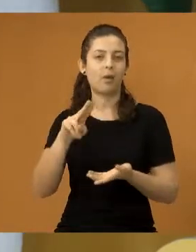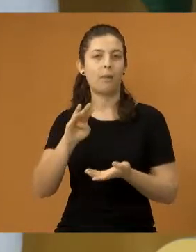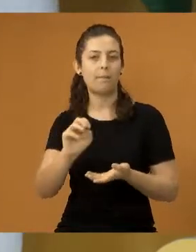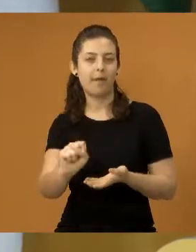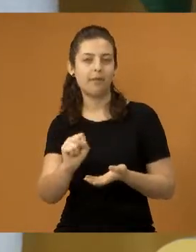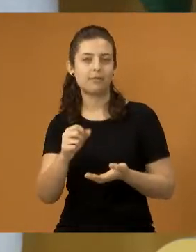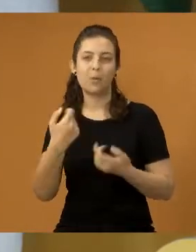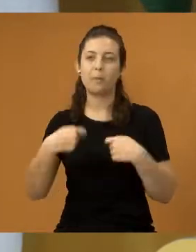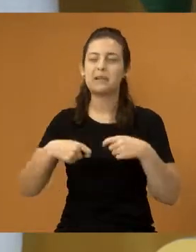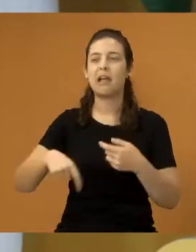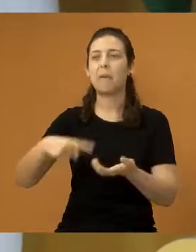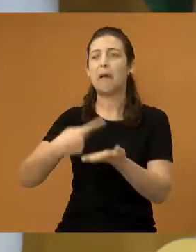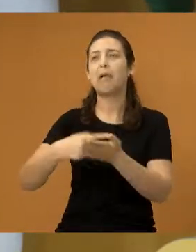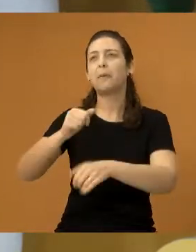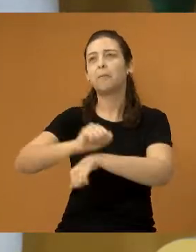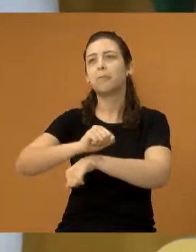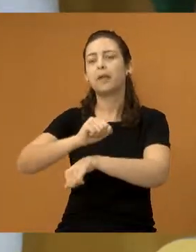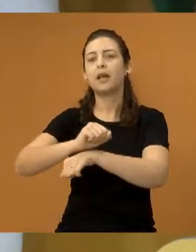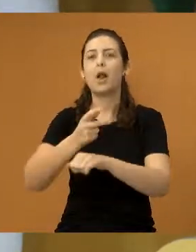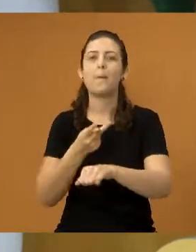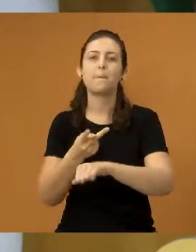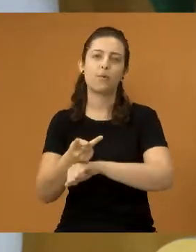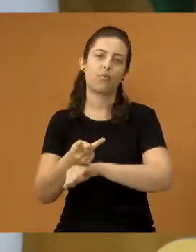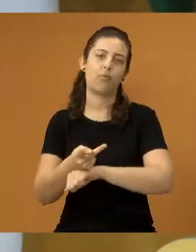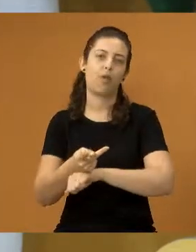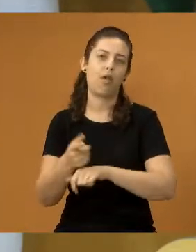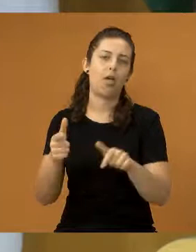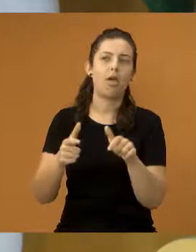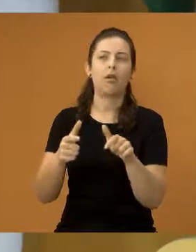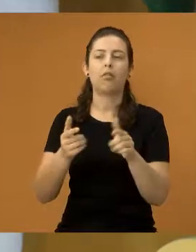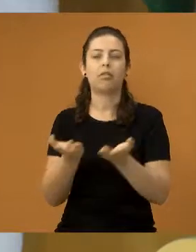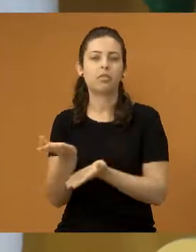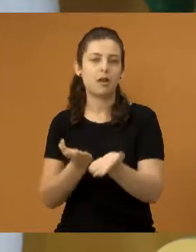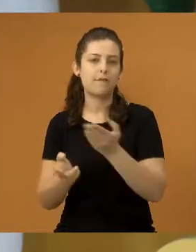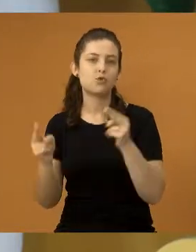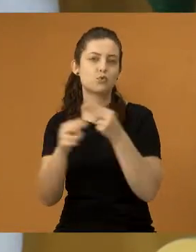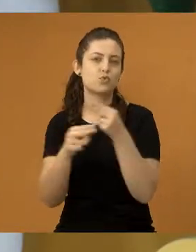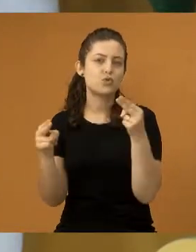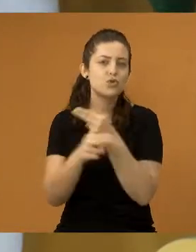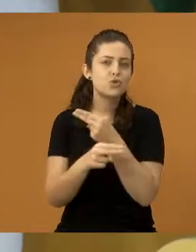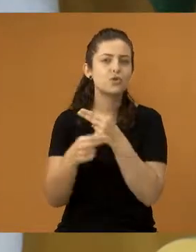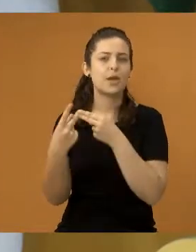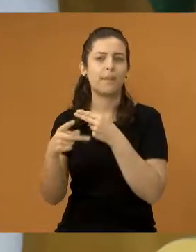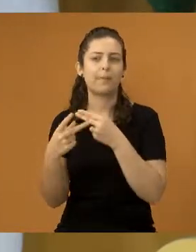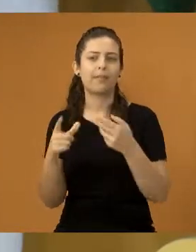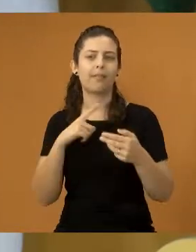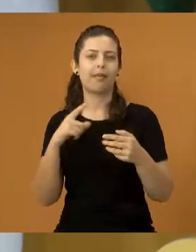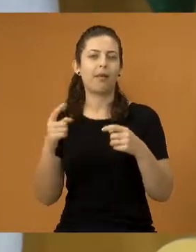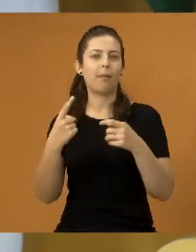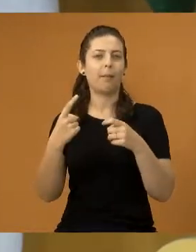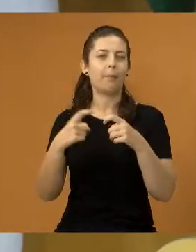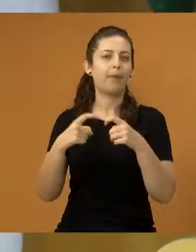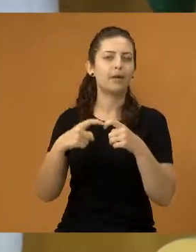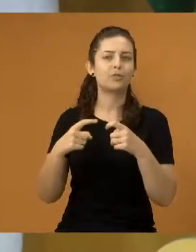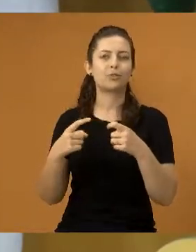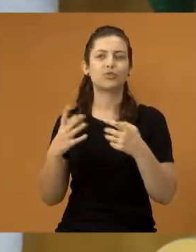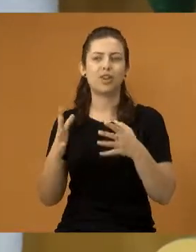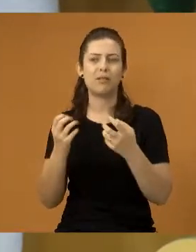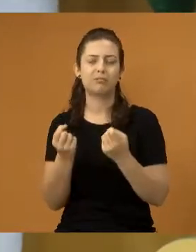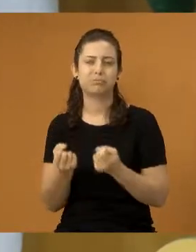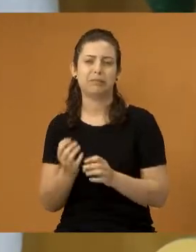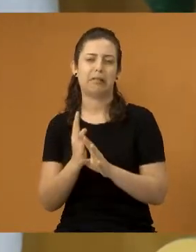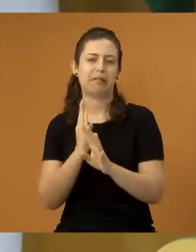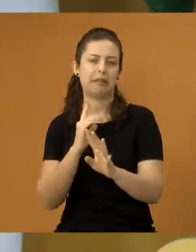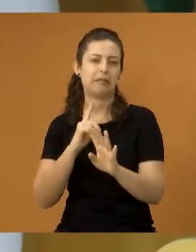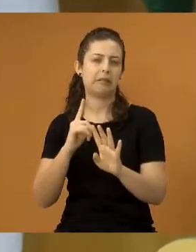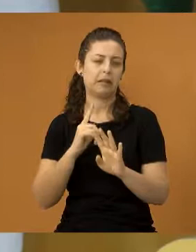e não precise procurar o serviço de urgência e emergência tão sobrecarregados aí na nossa